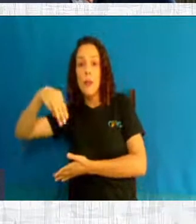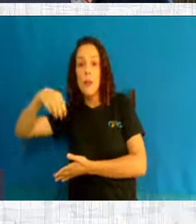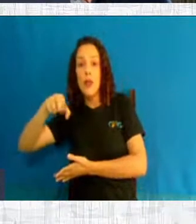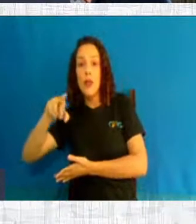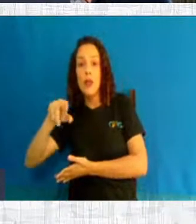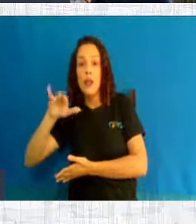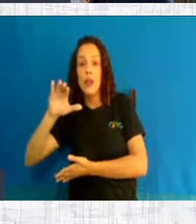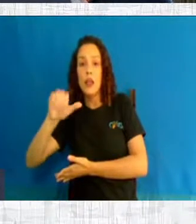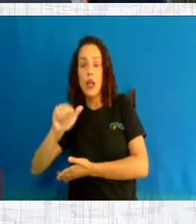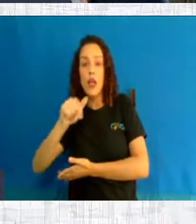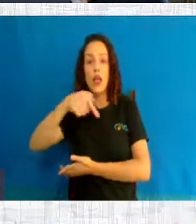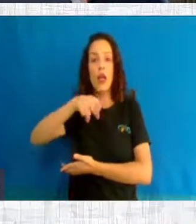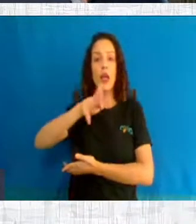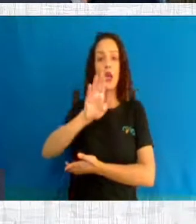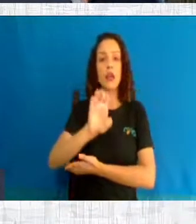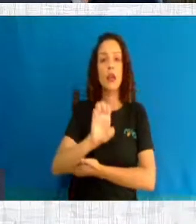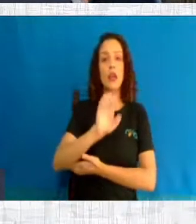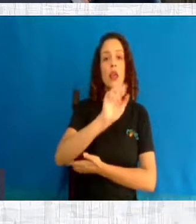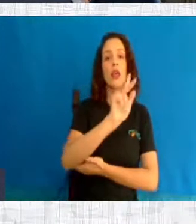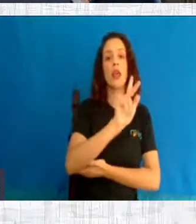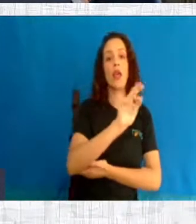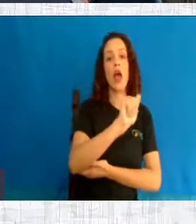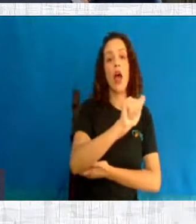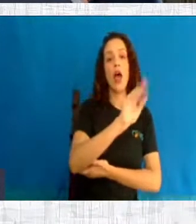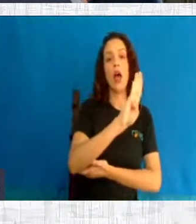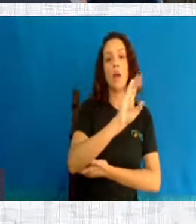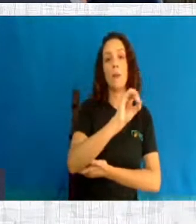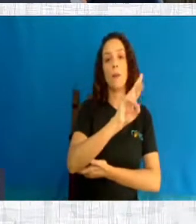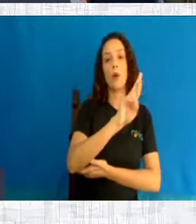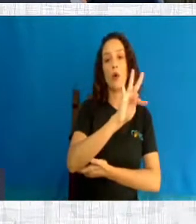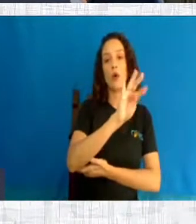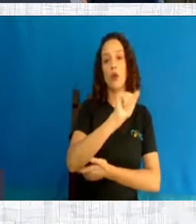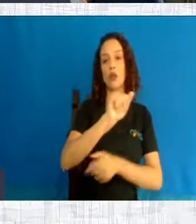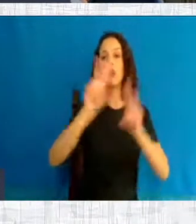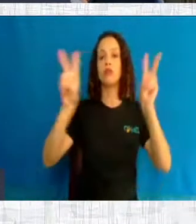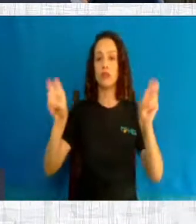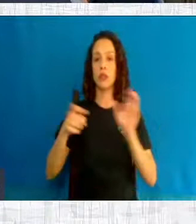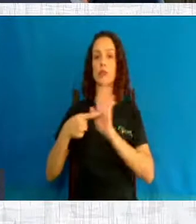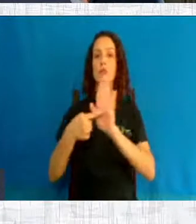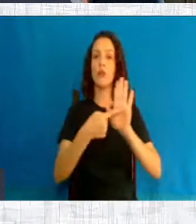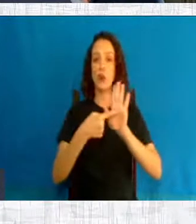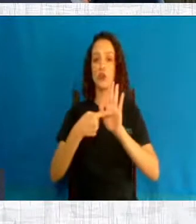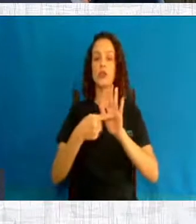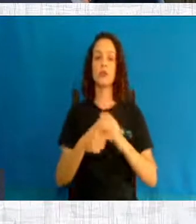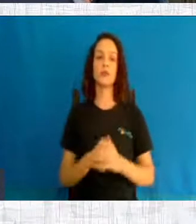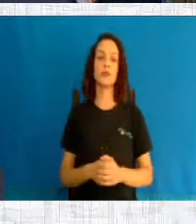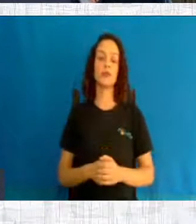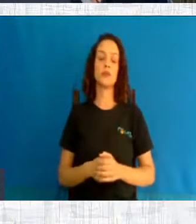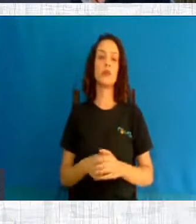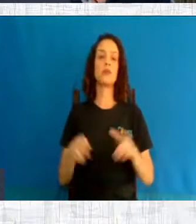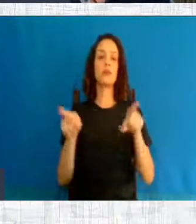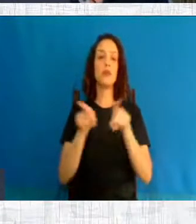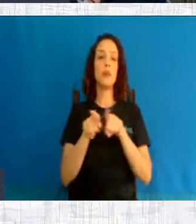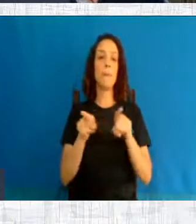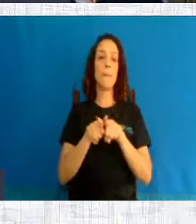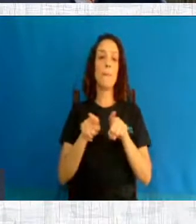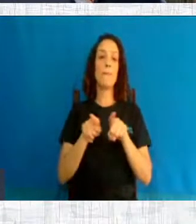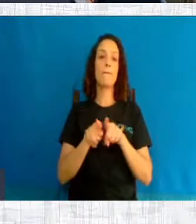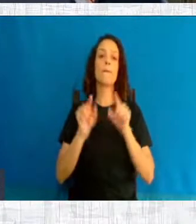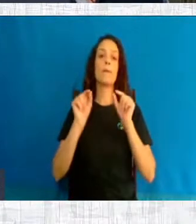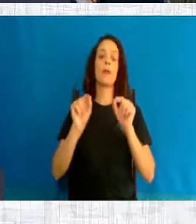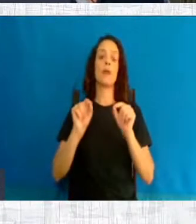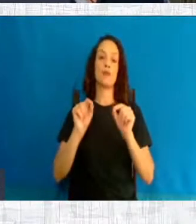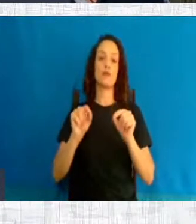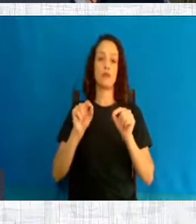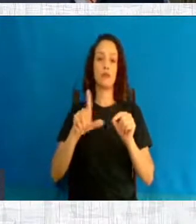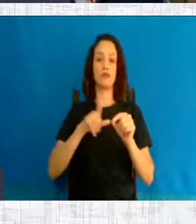E a própria Pesquisa Nacional do Aborto, que foi promovida por uma instituição pró-legalização, que foi